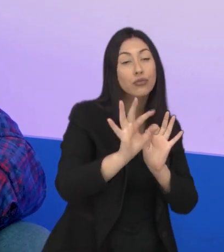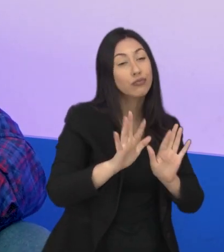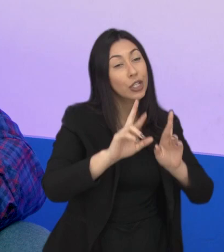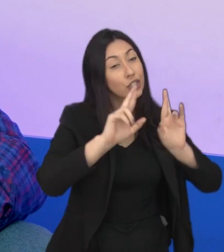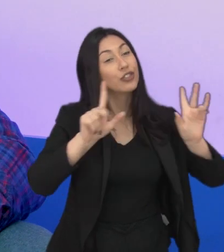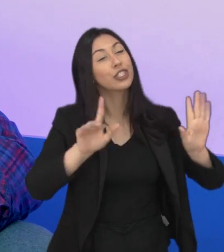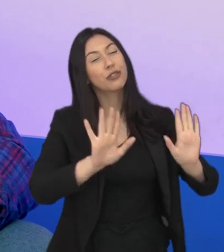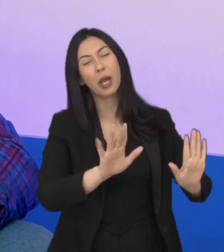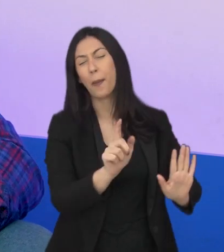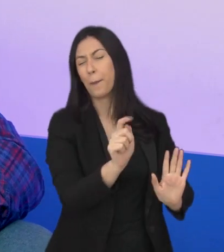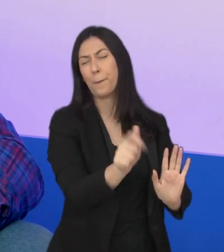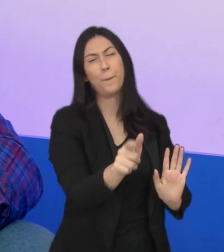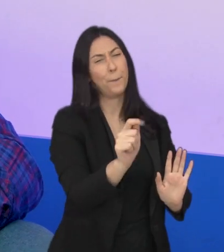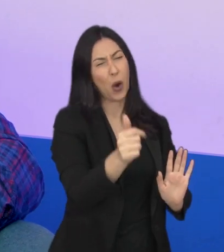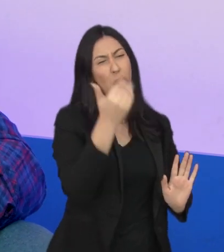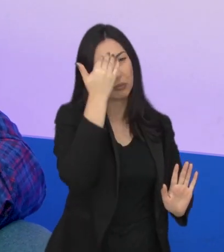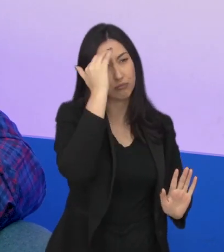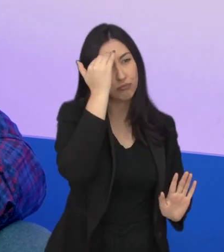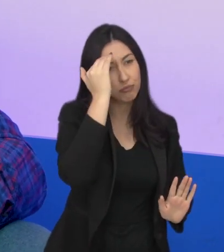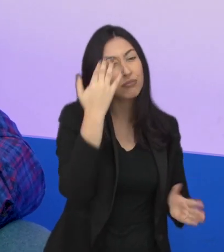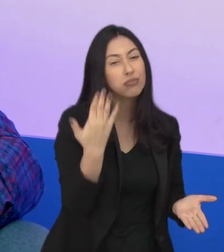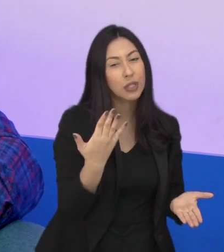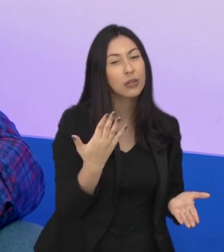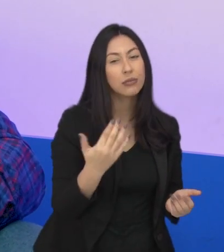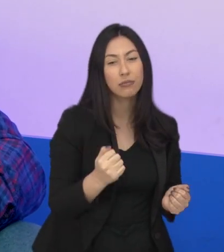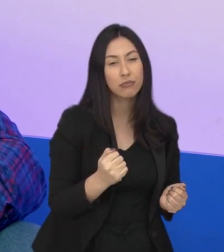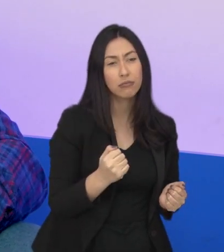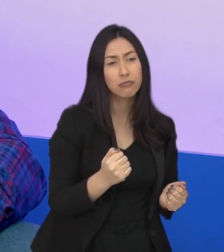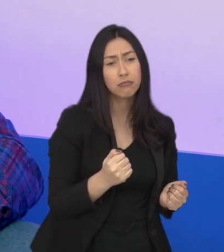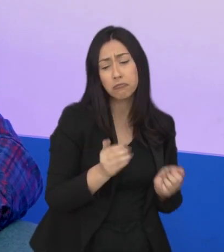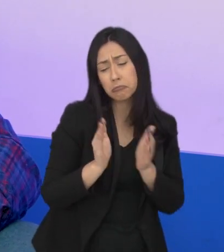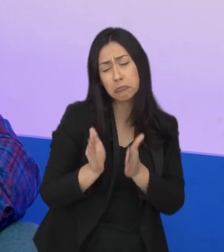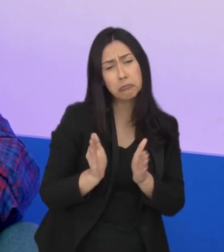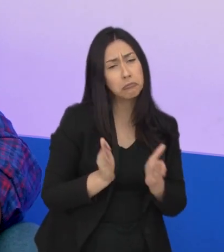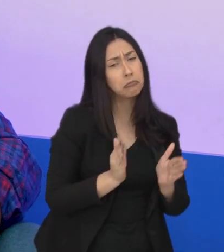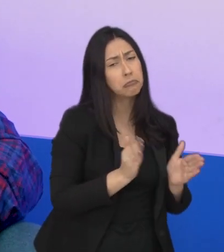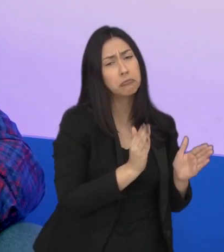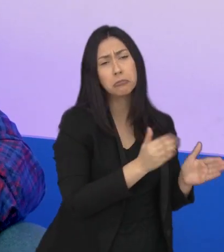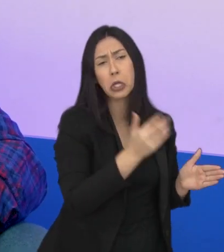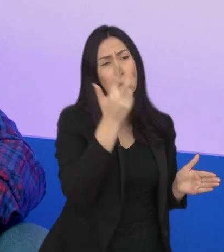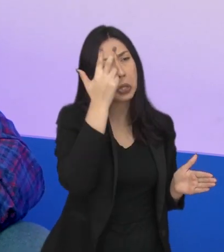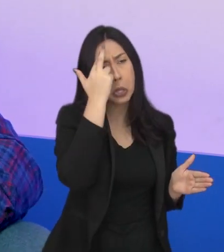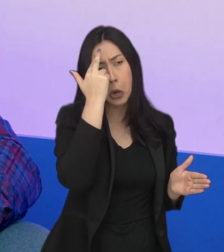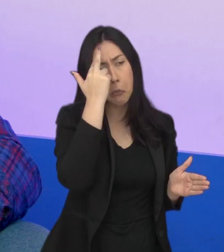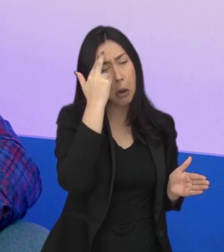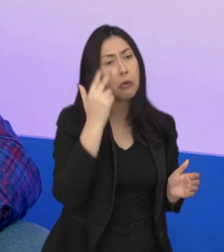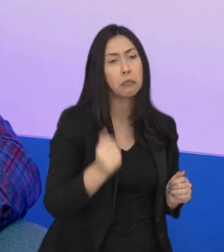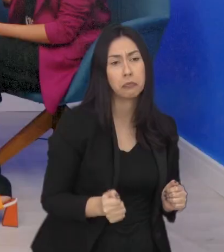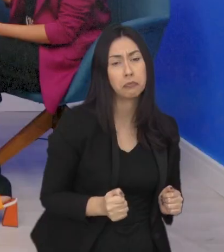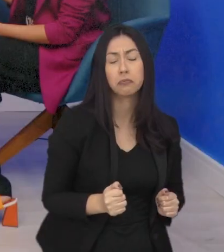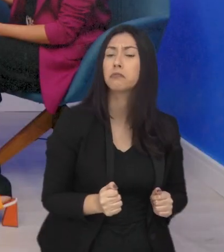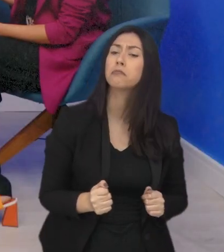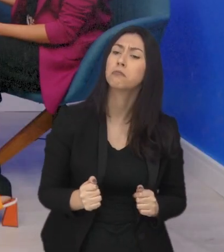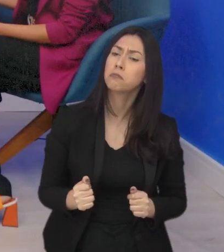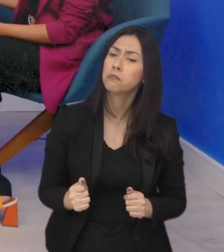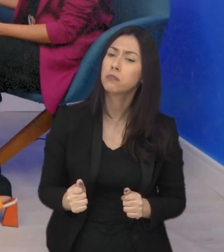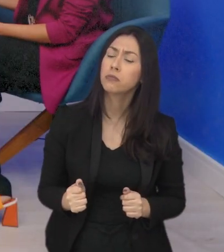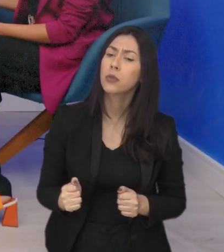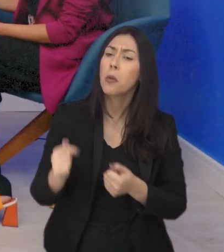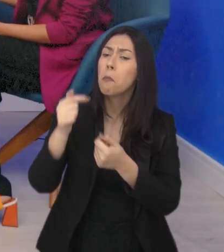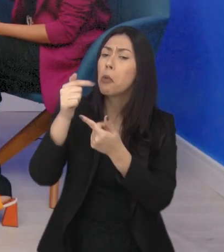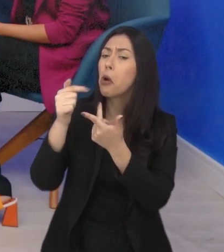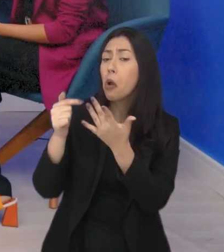é tão diferente assim, entendeu? Vai passar por um processo normal que qualquer um passaria. E quais são os